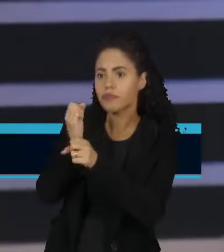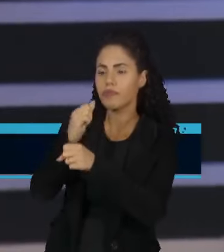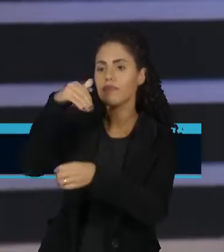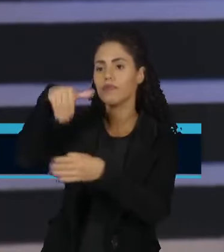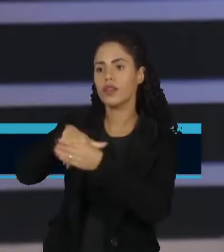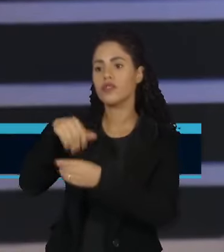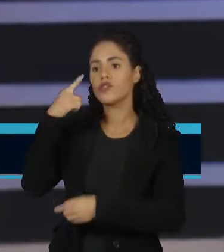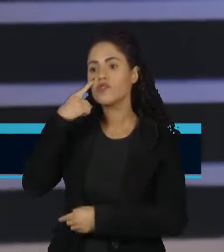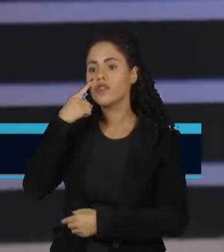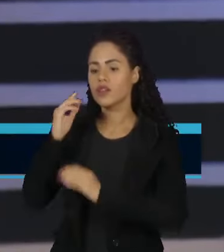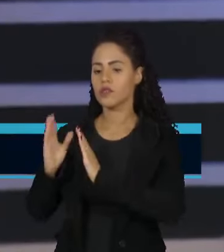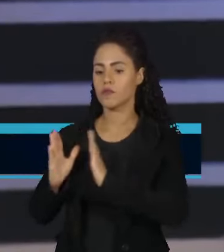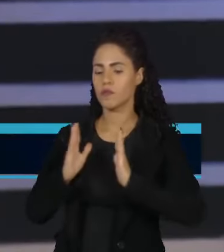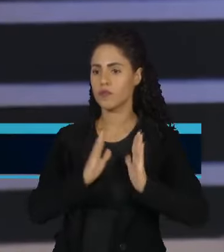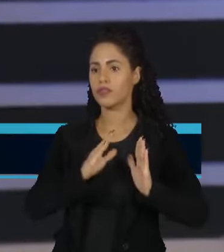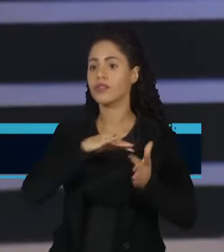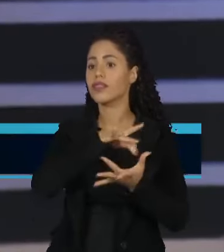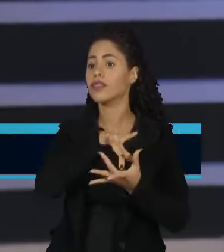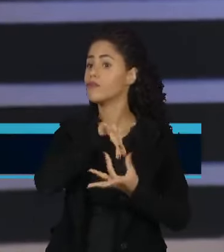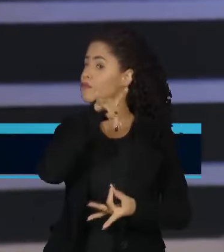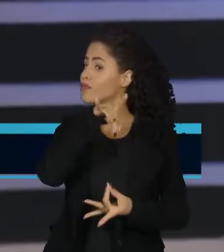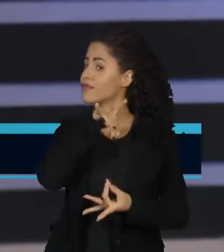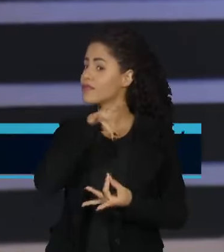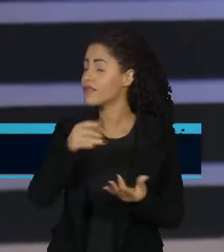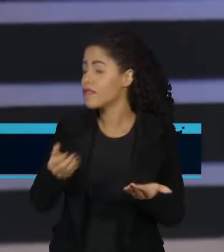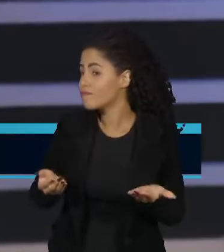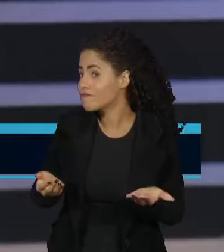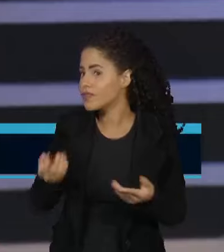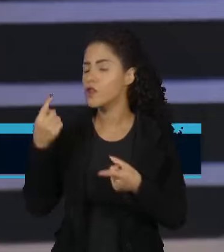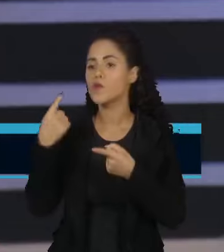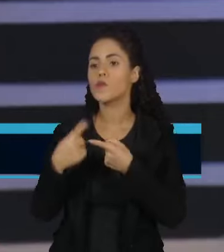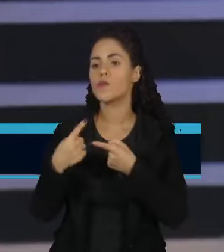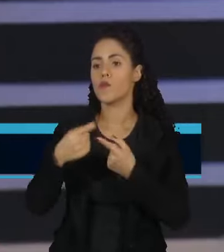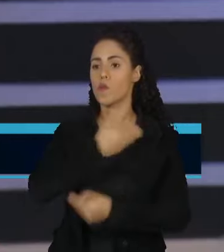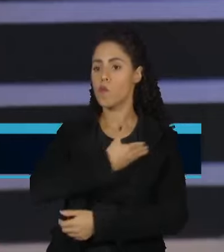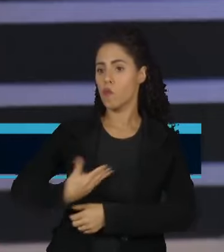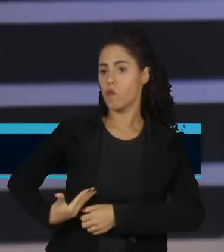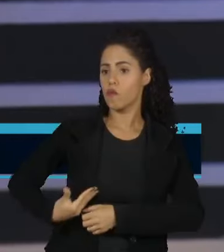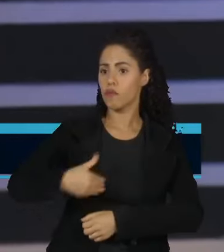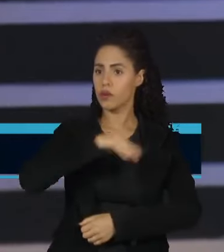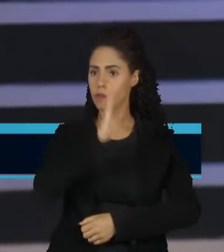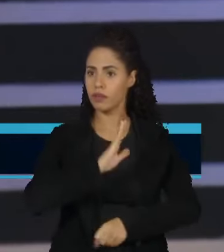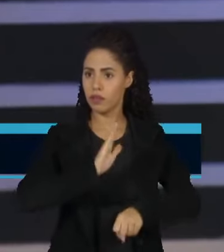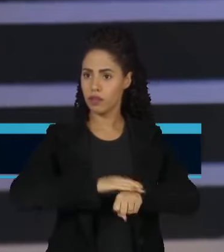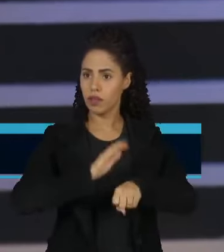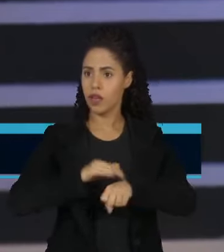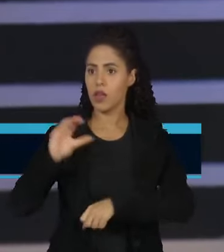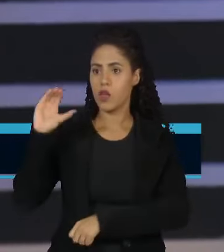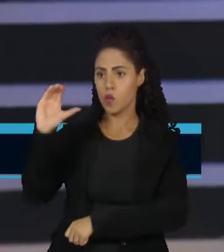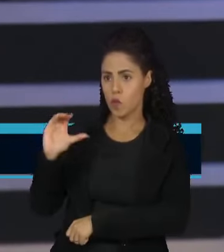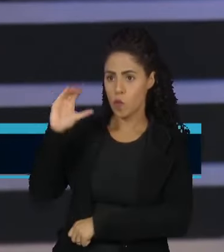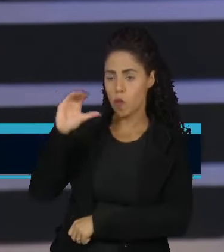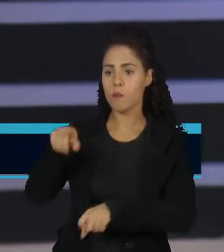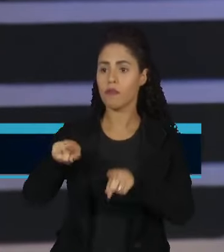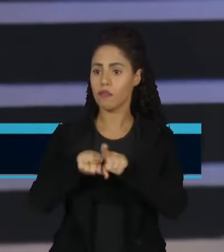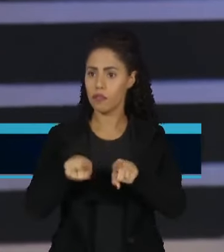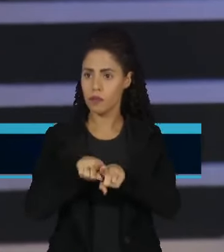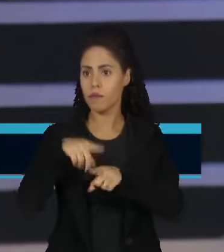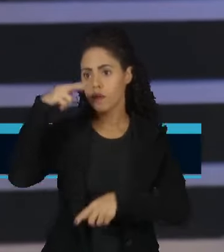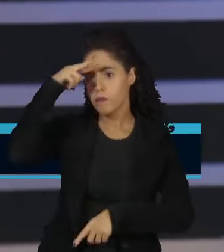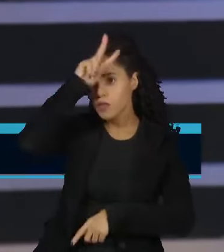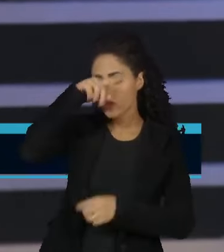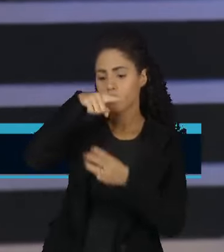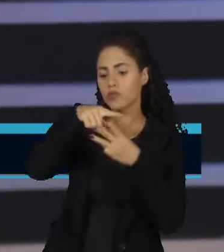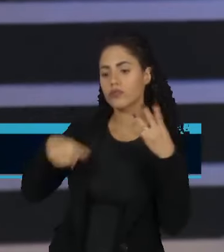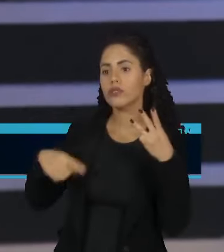desse processo que se disse democrático. O que o governo brasileiro, mexicano e colombiano fizeram foi reforçar a